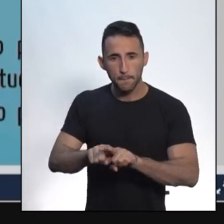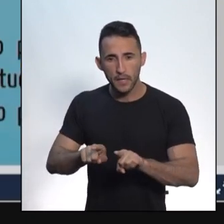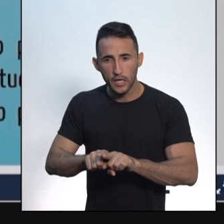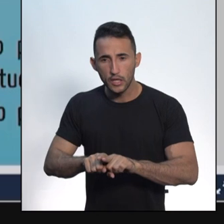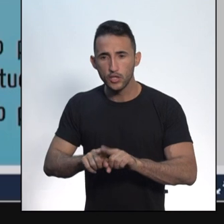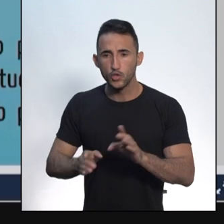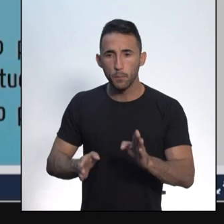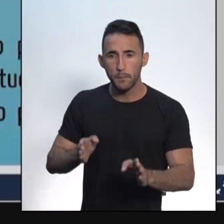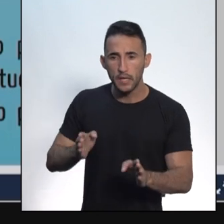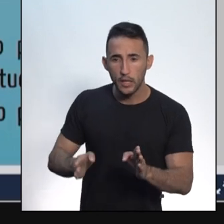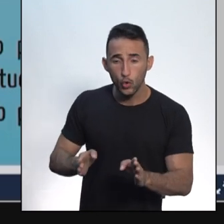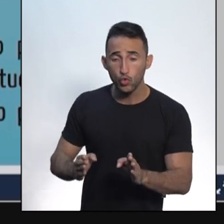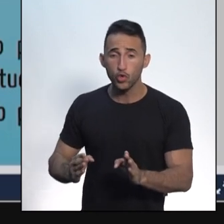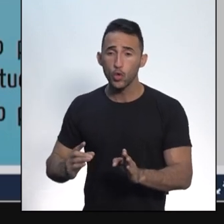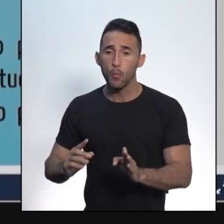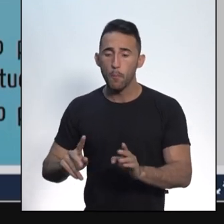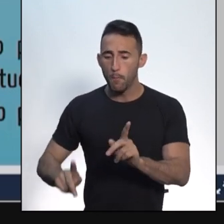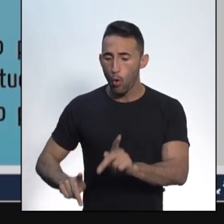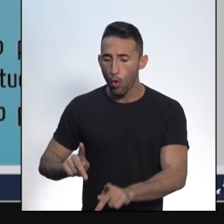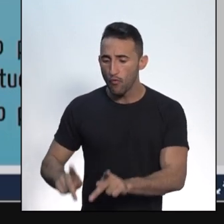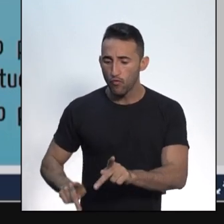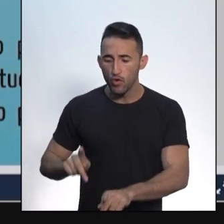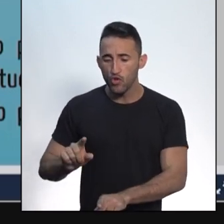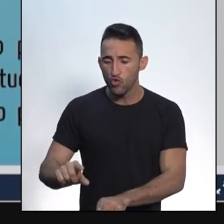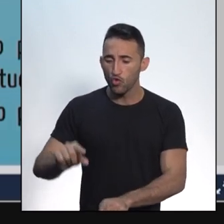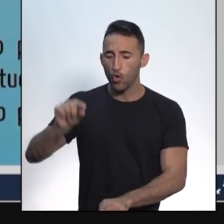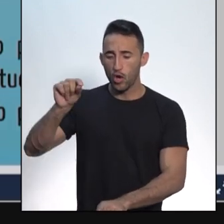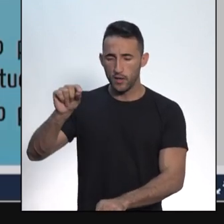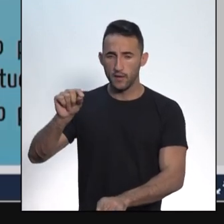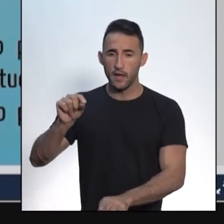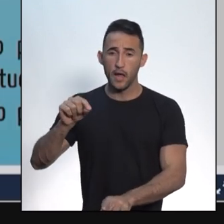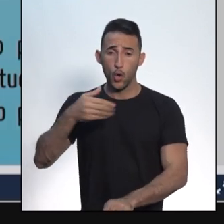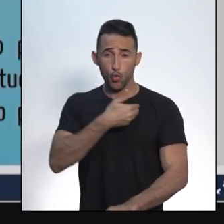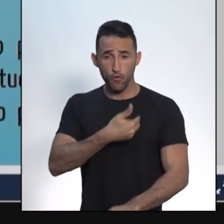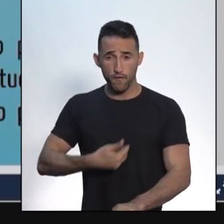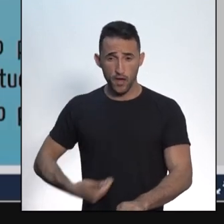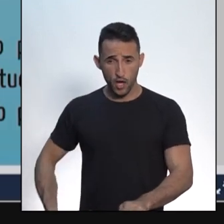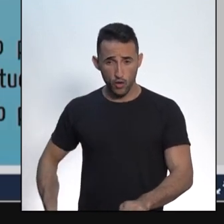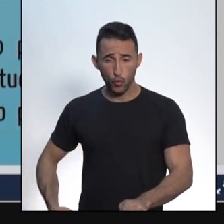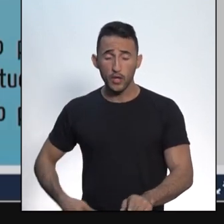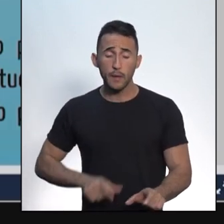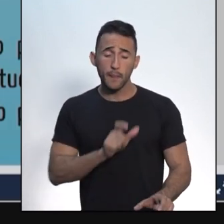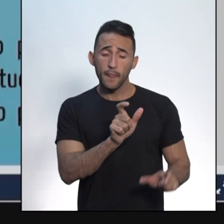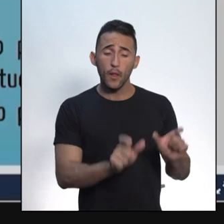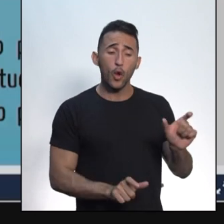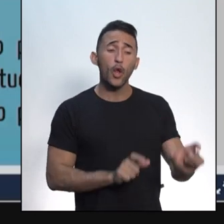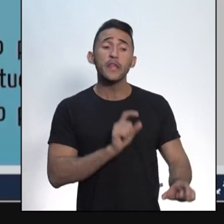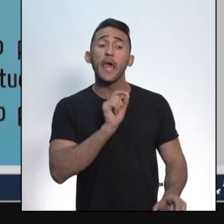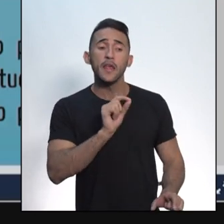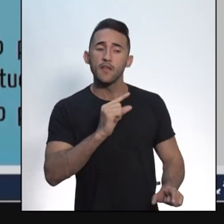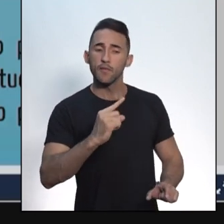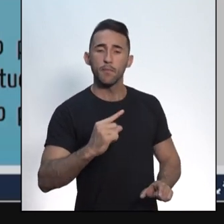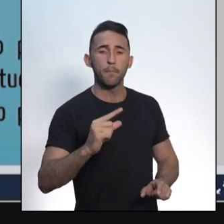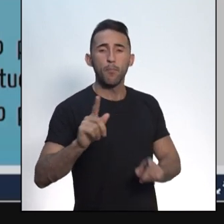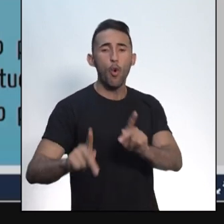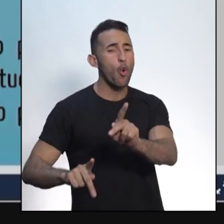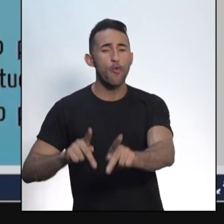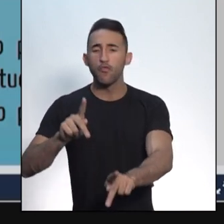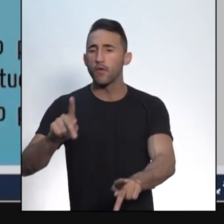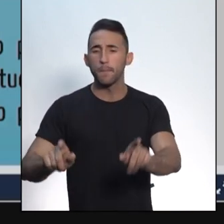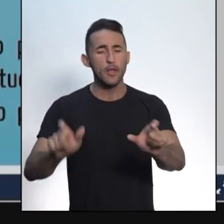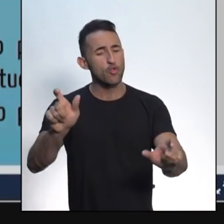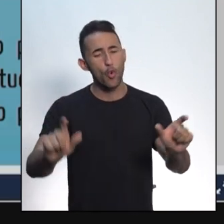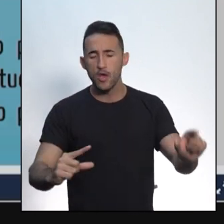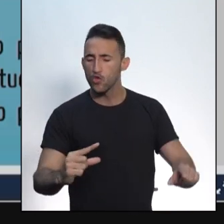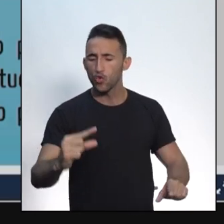cedido pela nação. Então, esses governantes, eles foram escolhidos pelo povo. Eles governam em